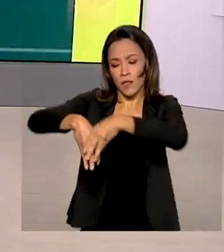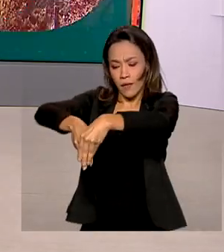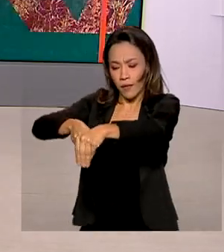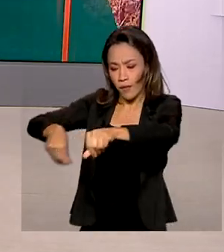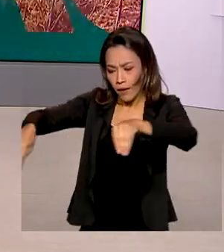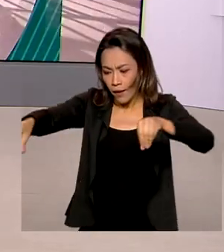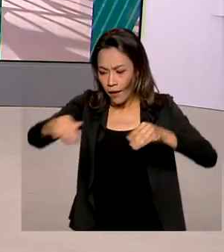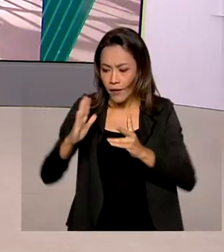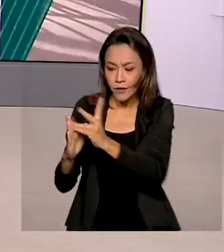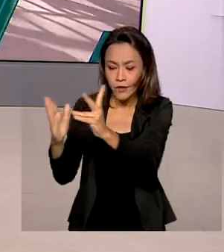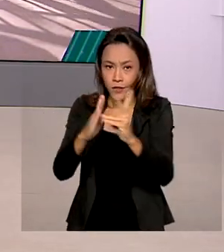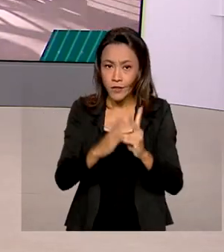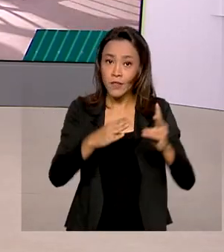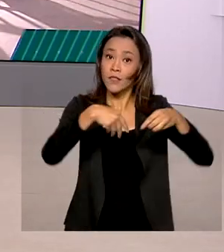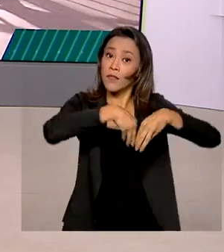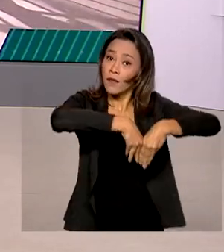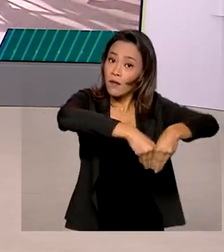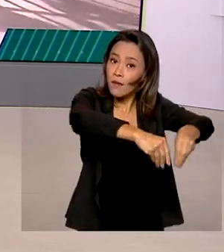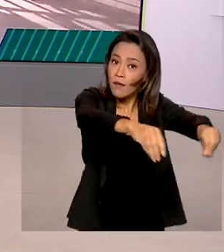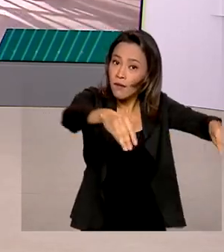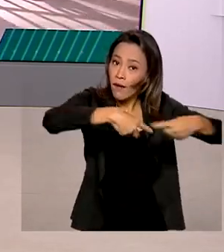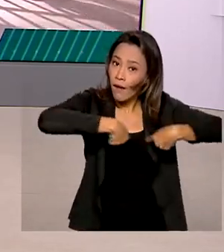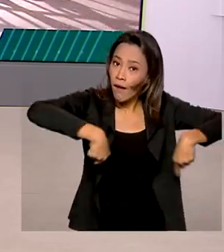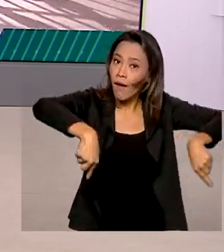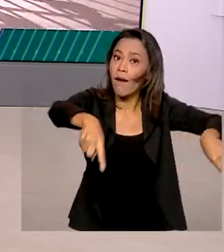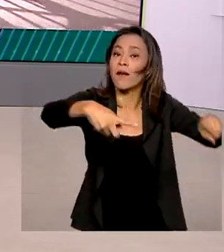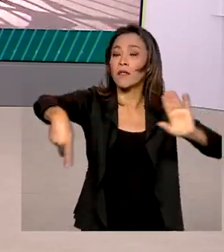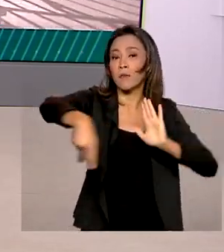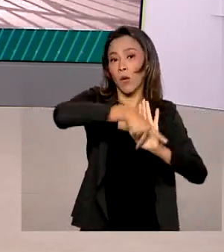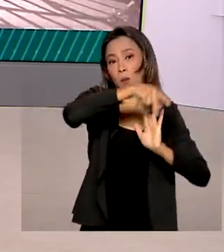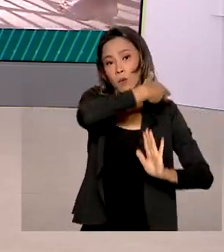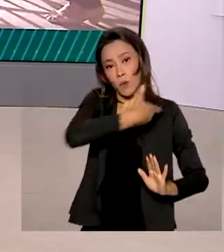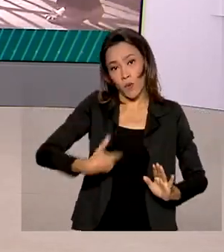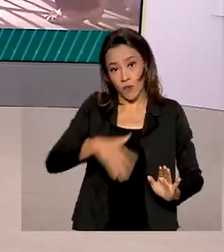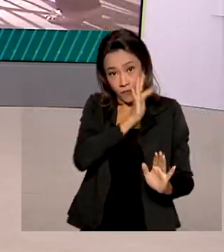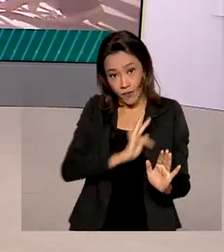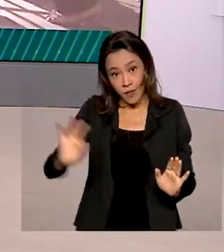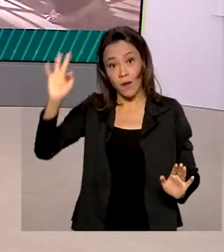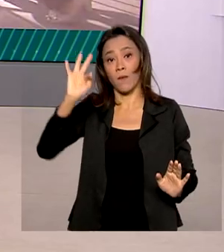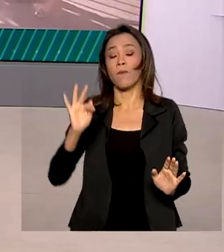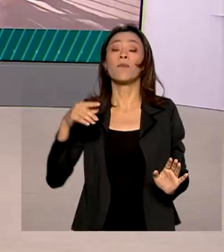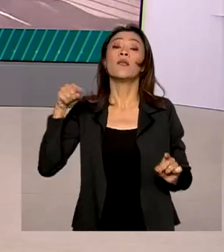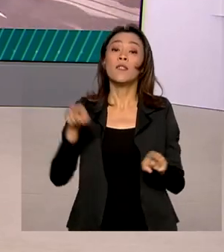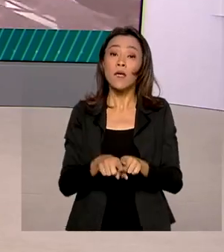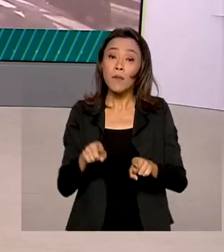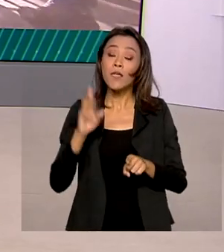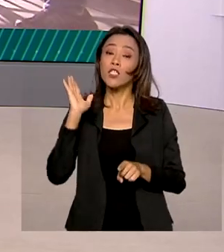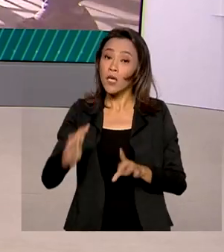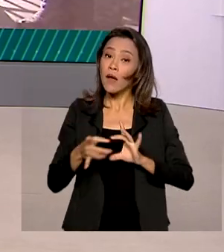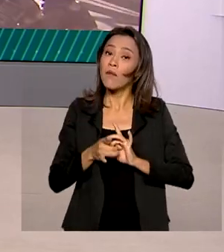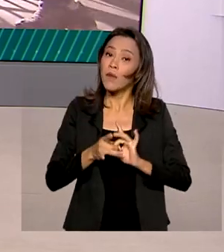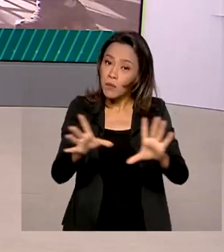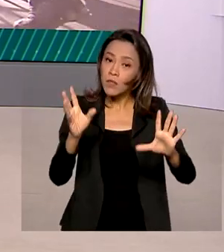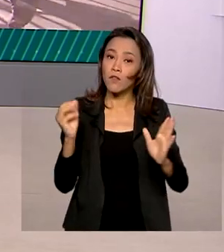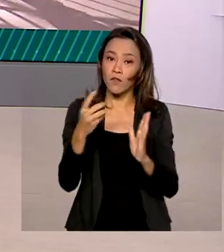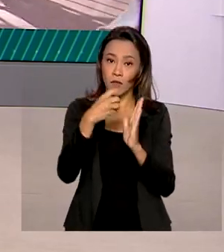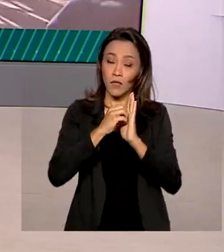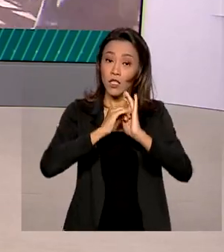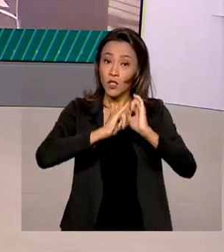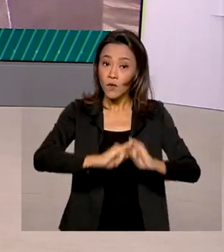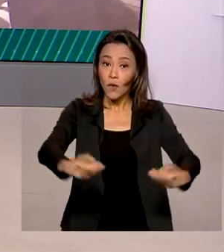áreas federais de preservação e outras áreas de propriedade da União. A autorização também foi publicada no Diário Oficial da